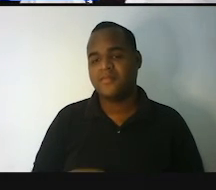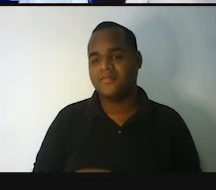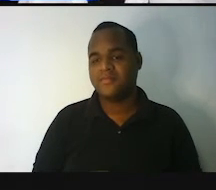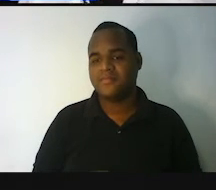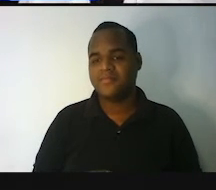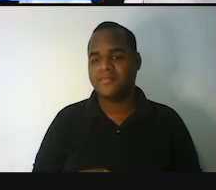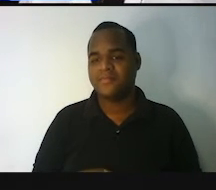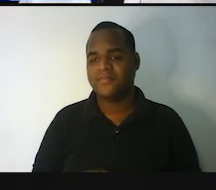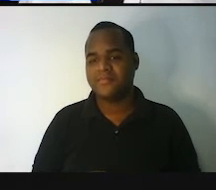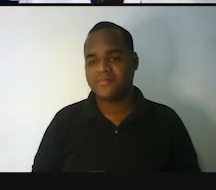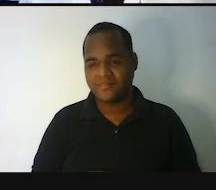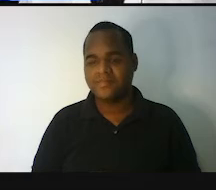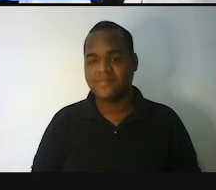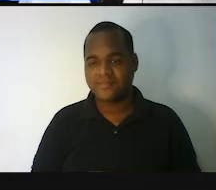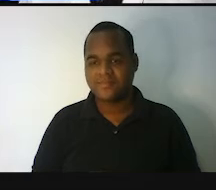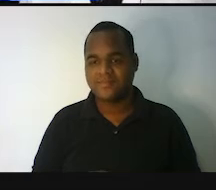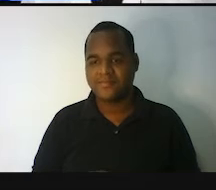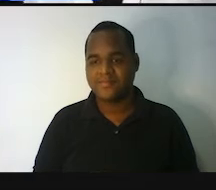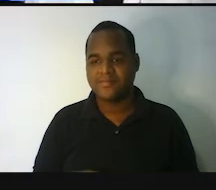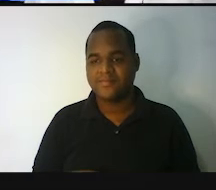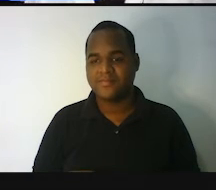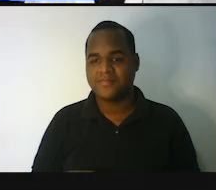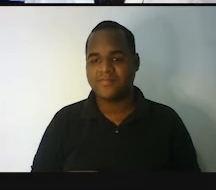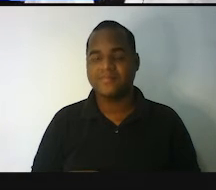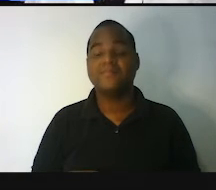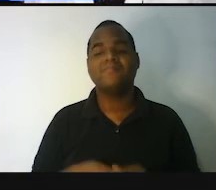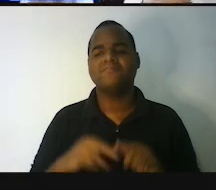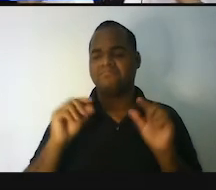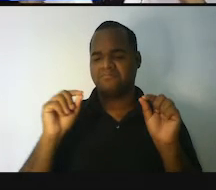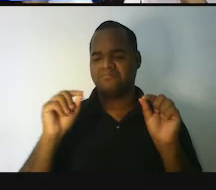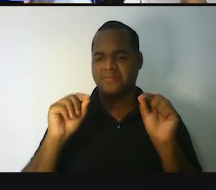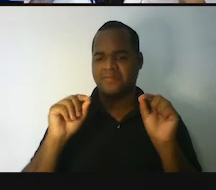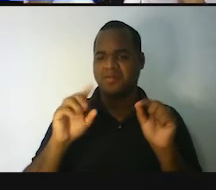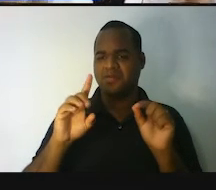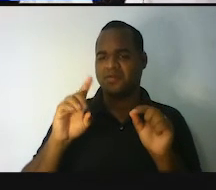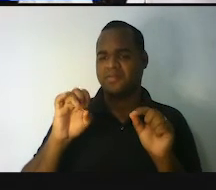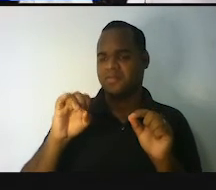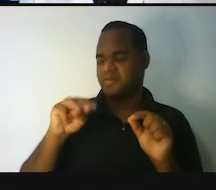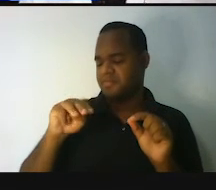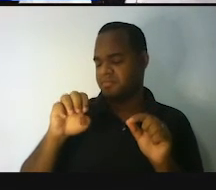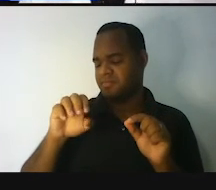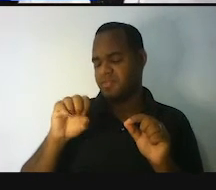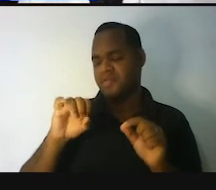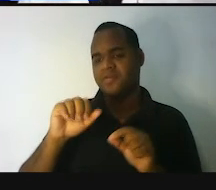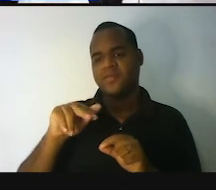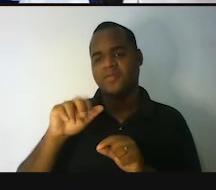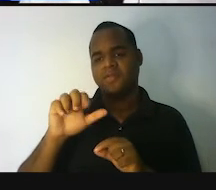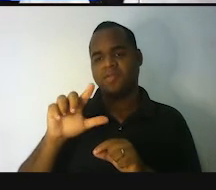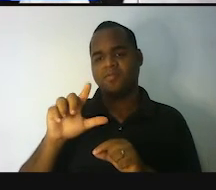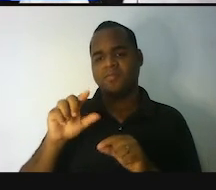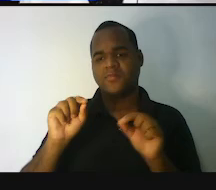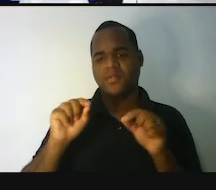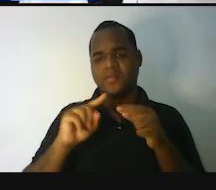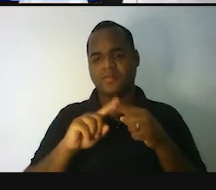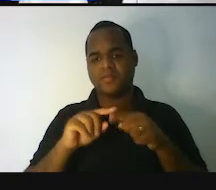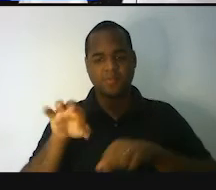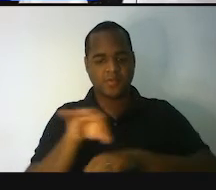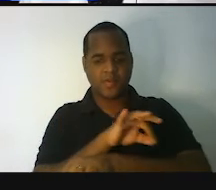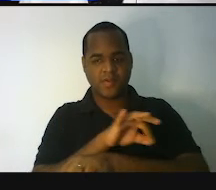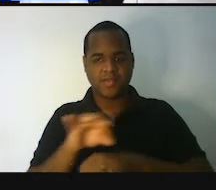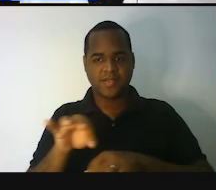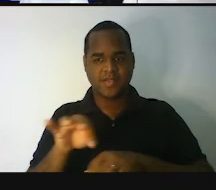Dimensões. E o que é dimensões, professor? Pronto. Comprimento,